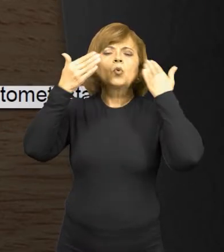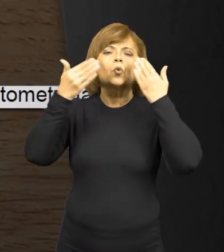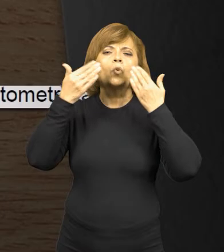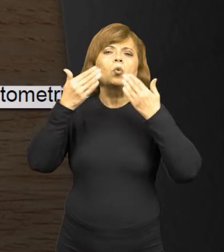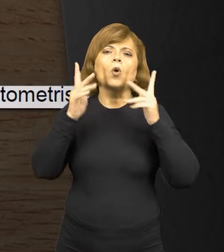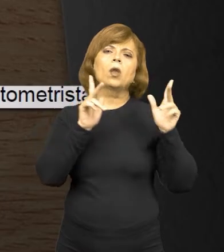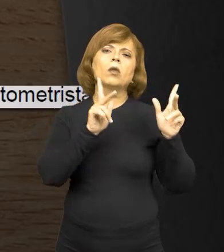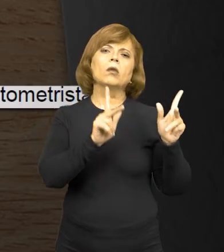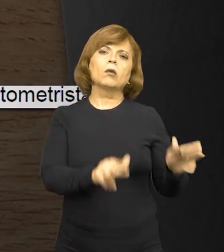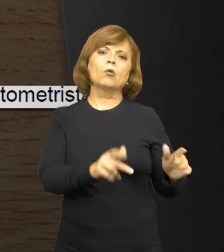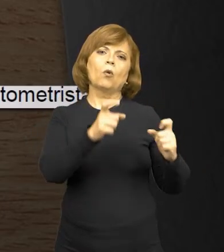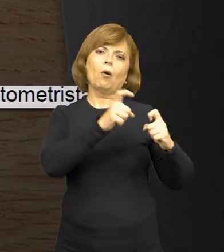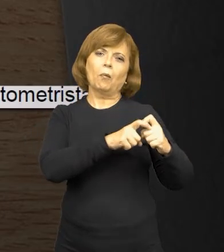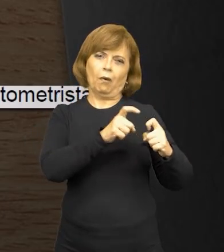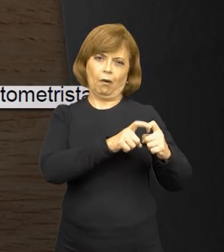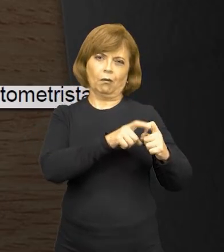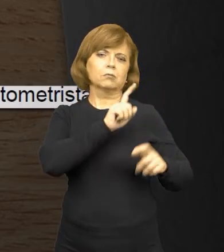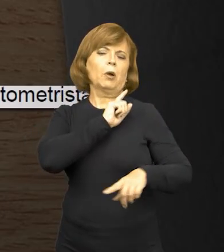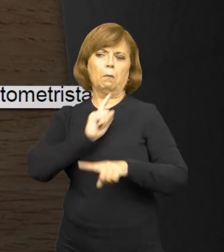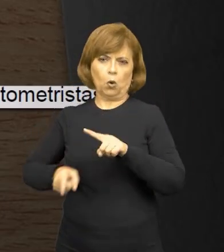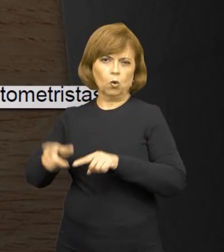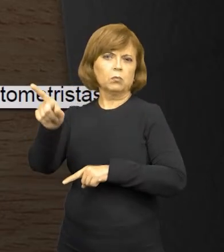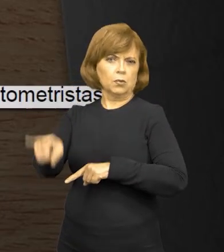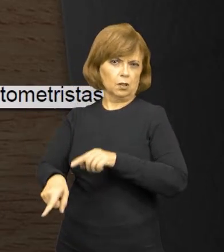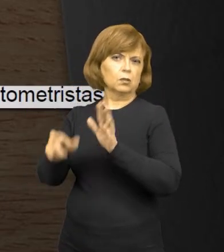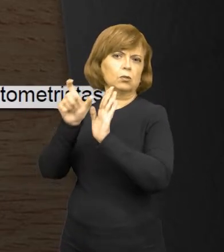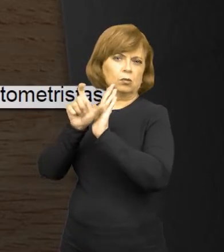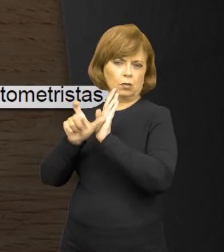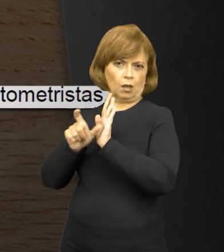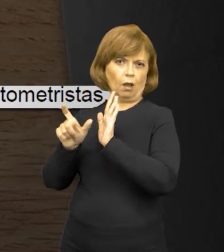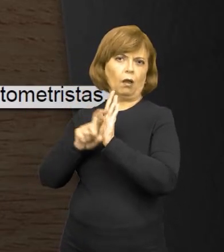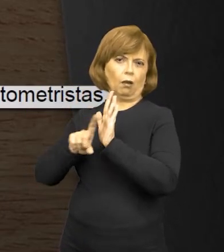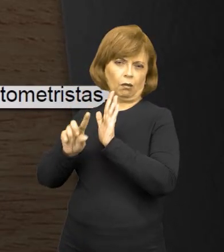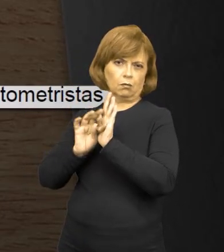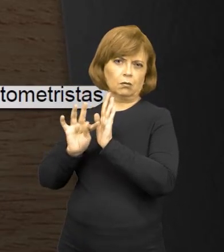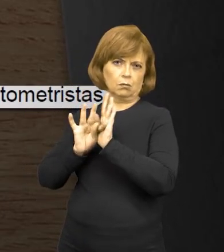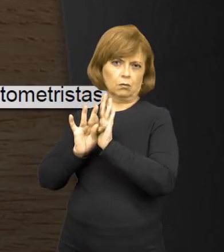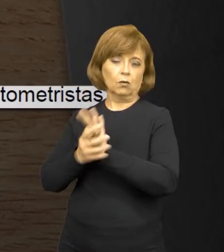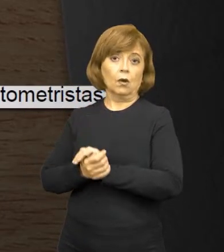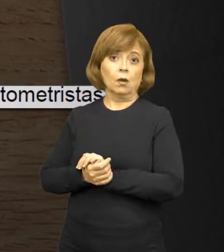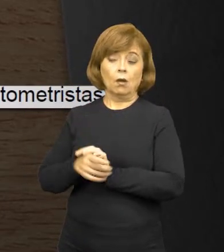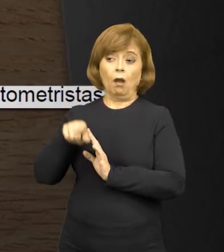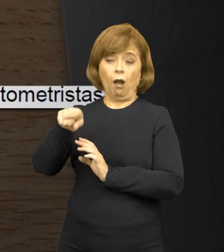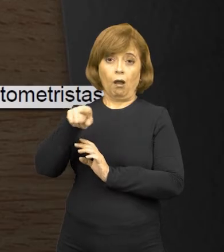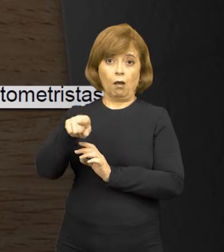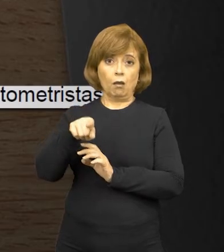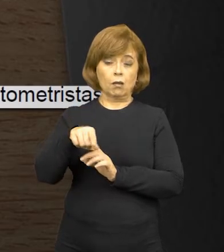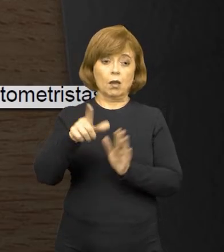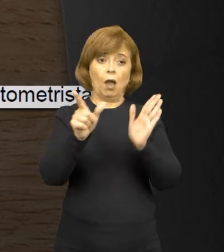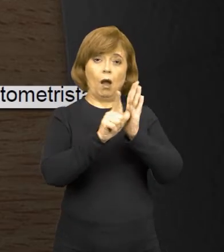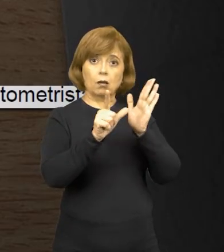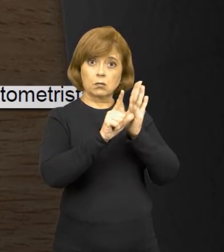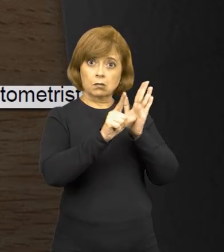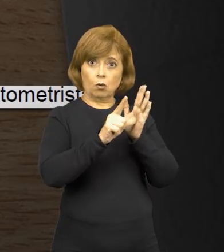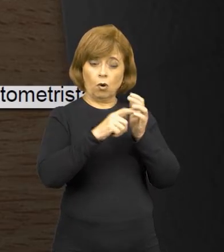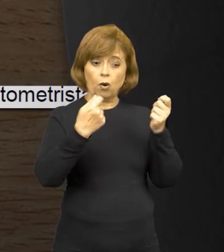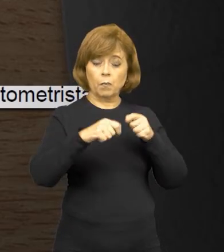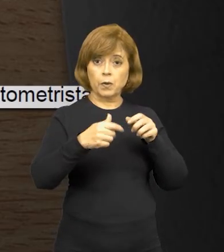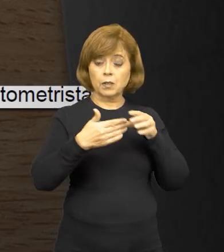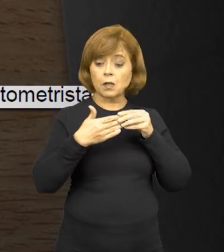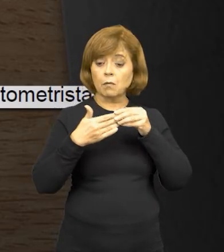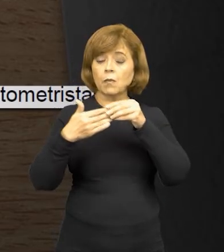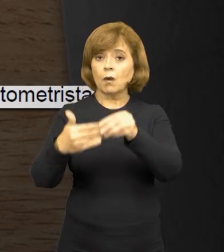médicos. E para evitar que essas óticas utilizem, encaminhem seus consumidores, que no caso pacientes,